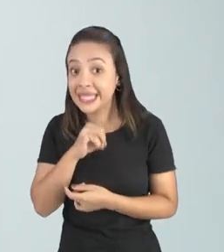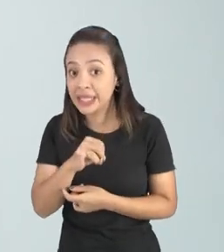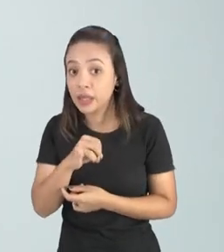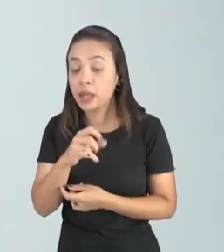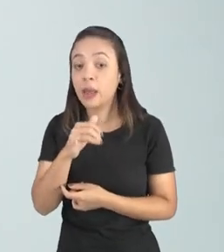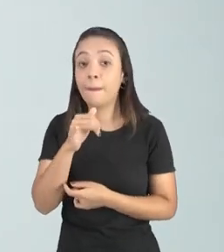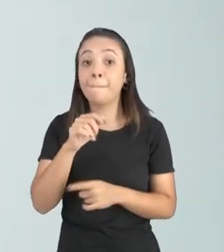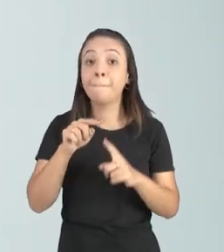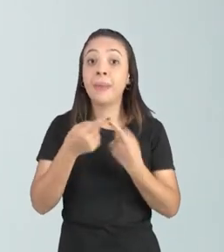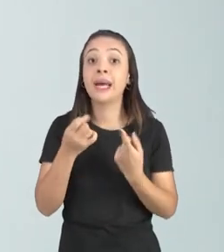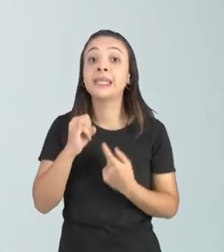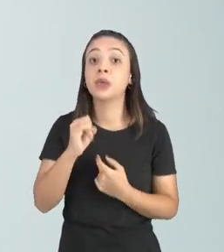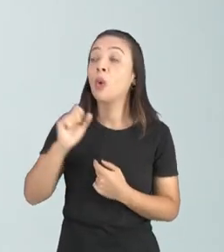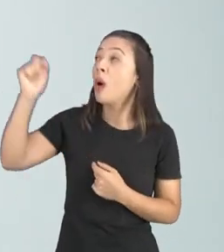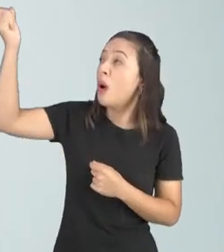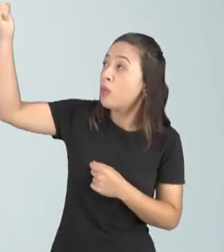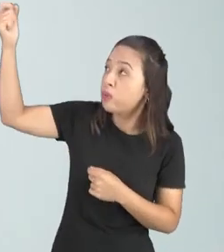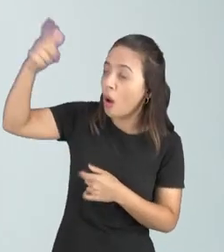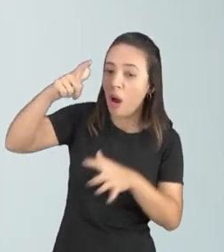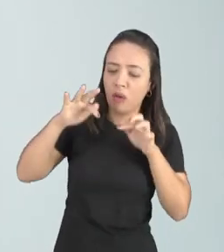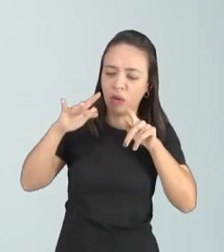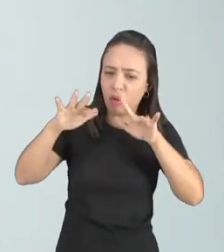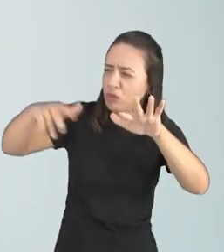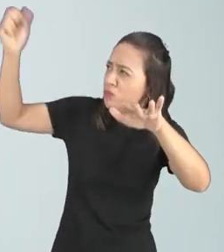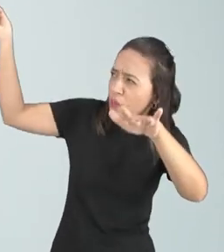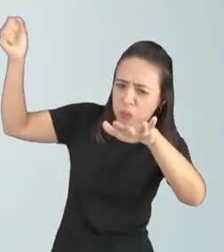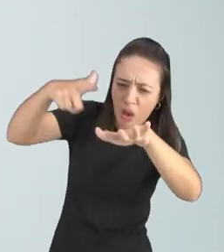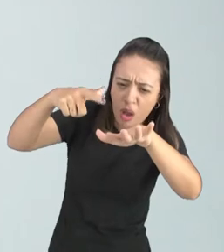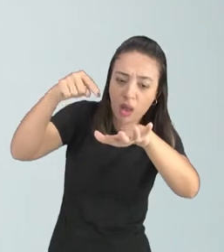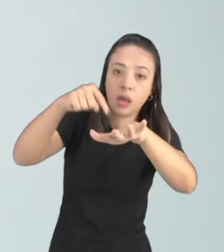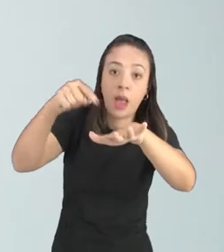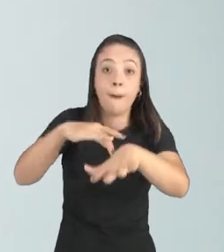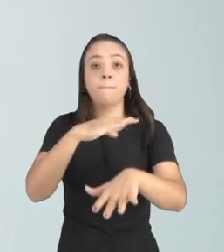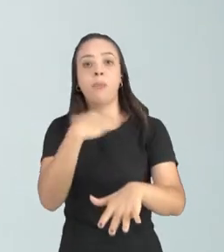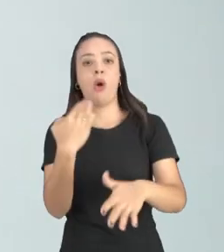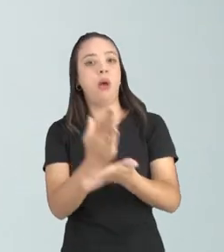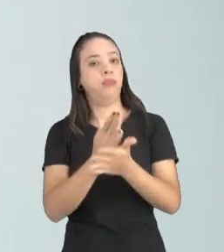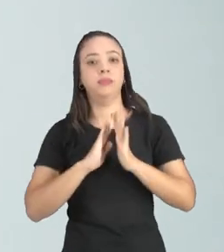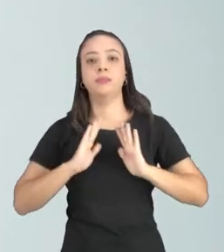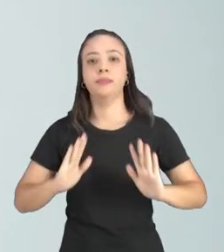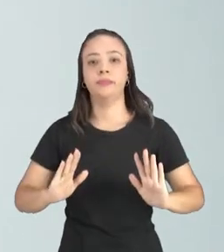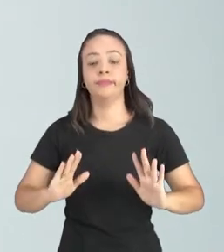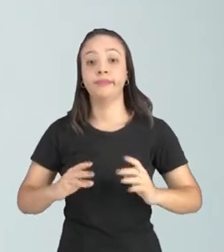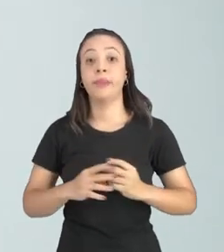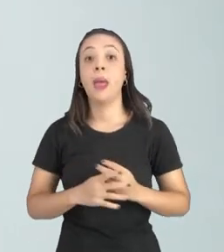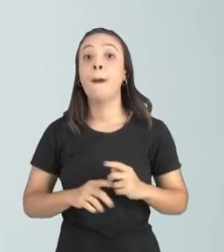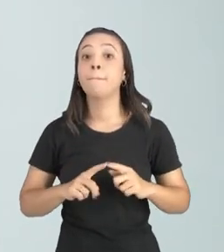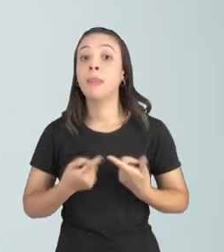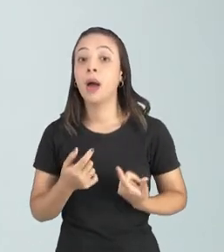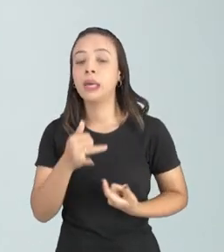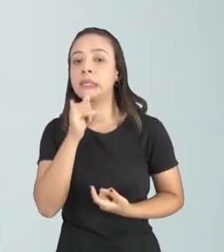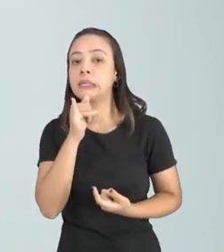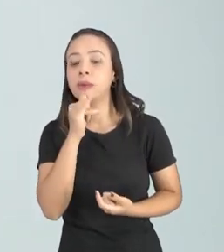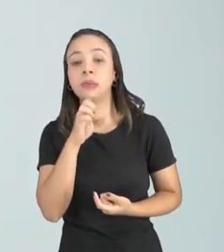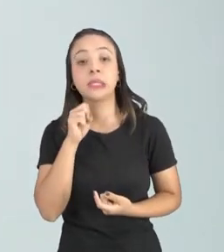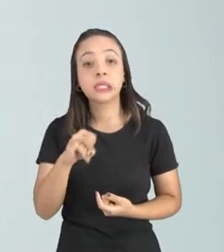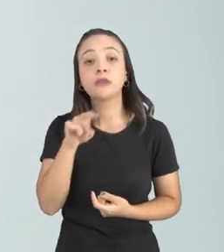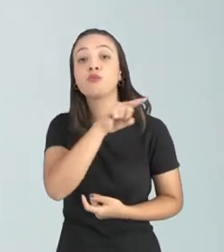elas pegarem luz solar elas morrem certo mas no caso por exemplo se você tiver ali andando no